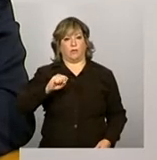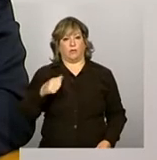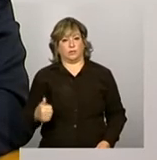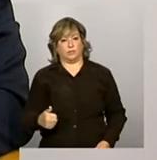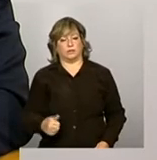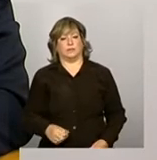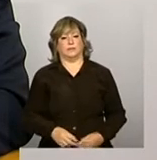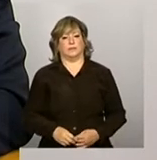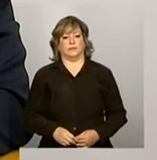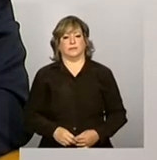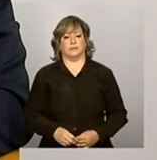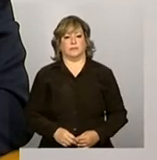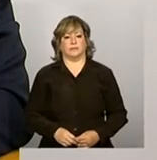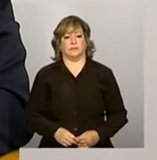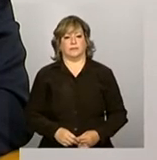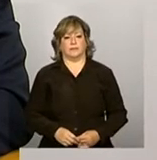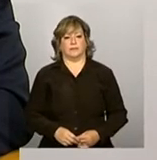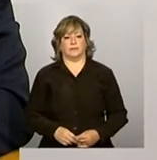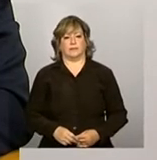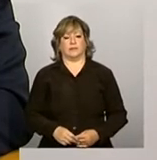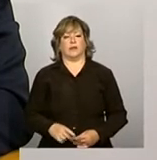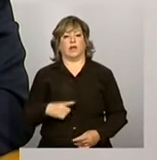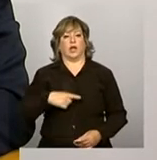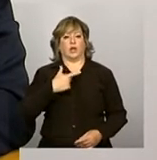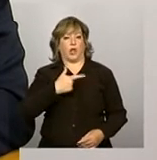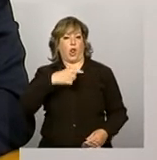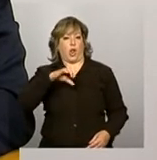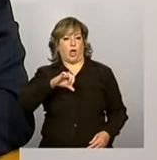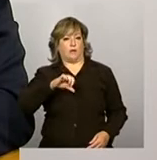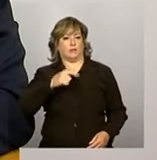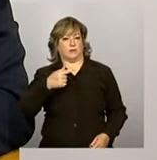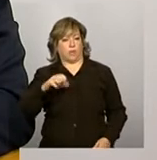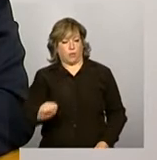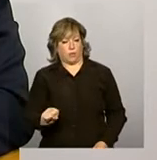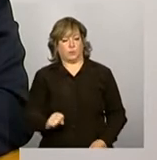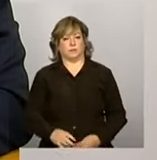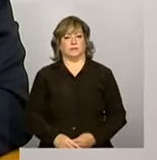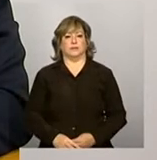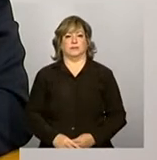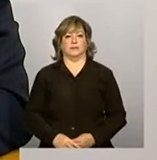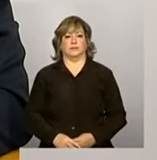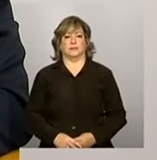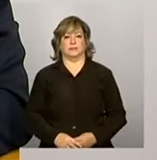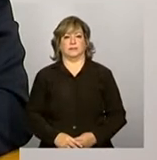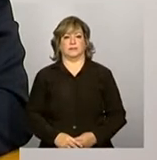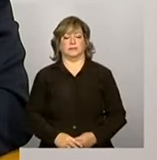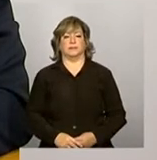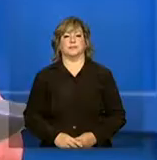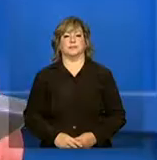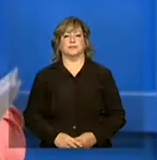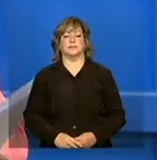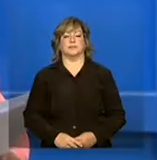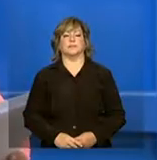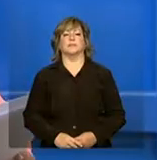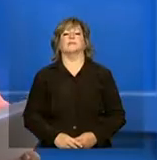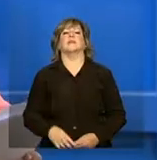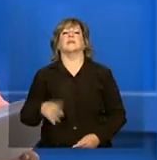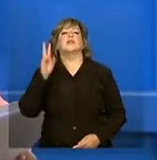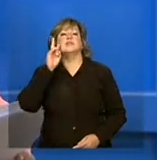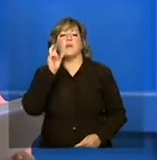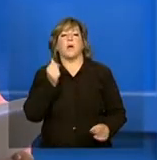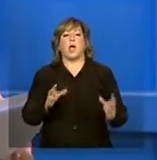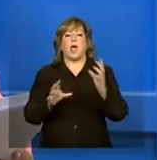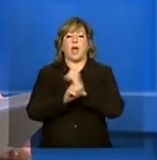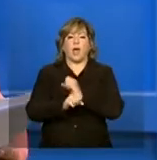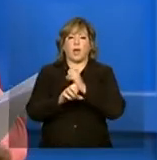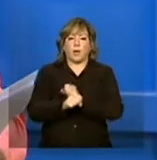2-9-7-8. É, o 2-9-7-8.-9-7-8. Ok. Bom, e o cálculo é o mesmo